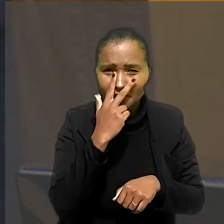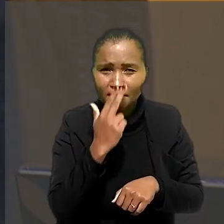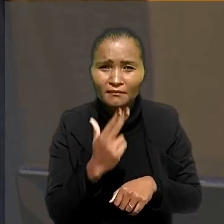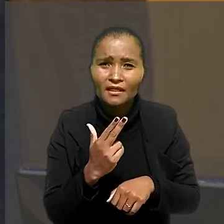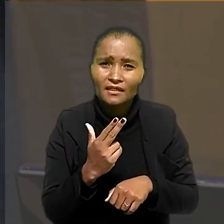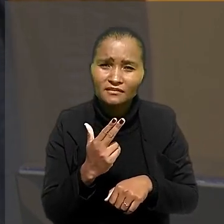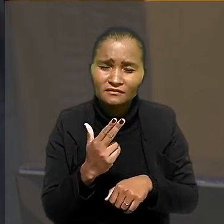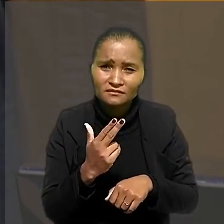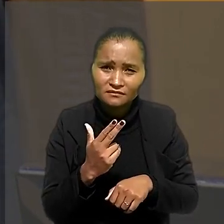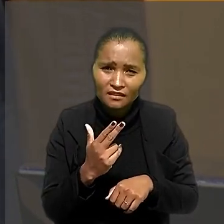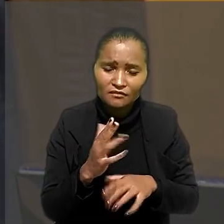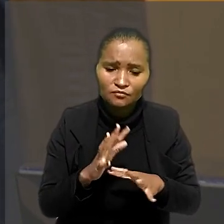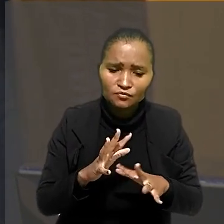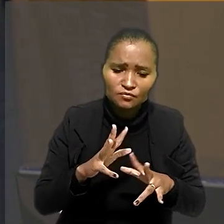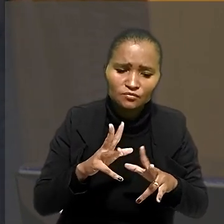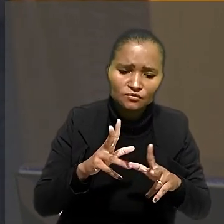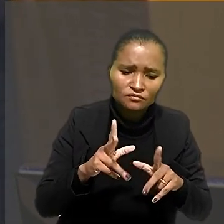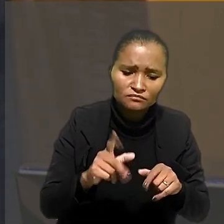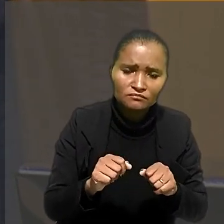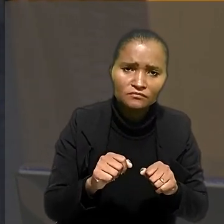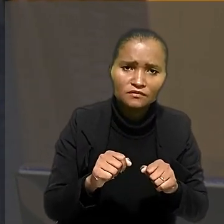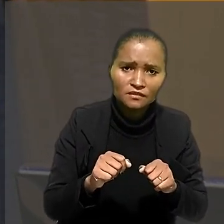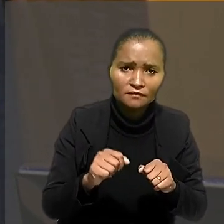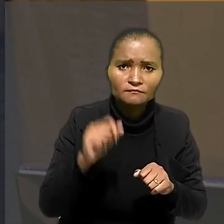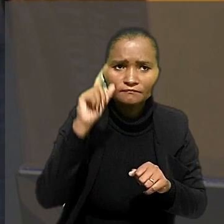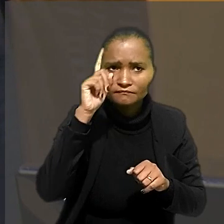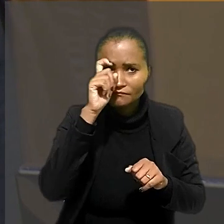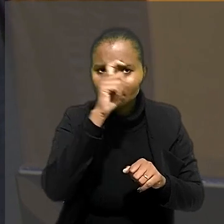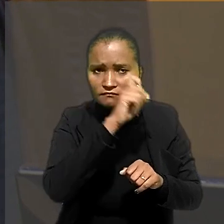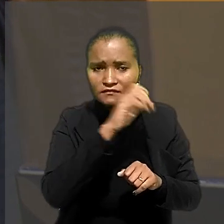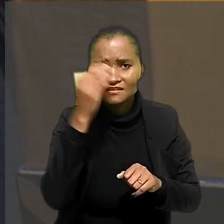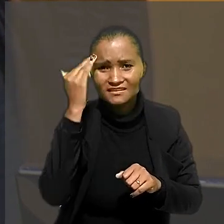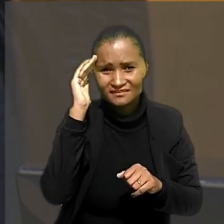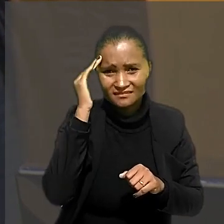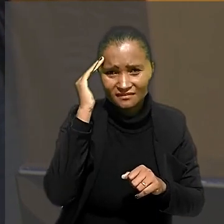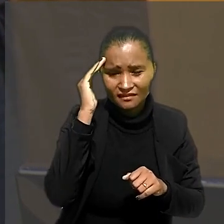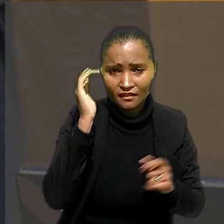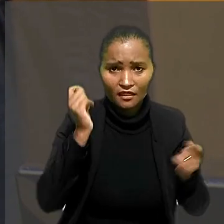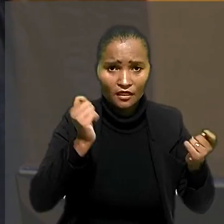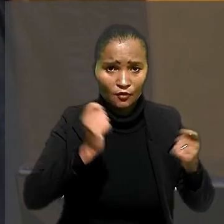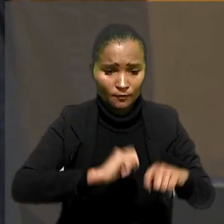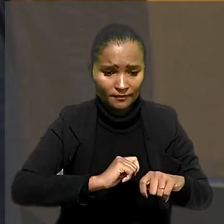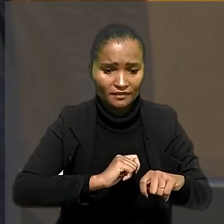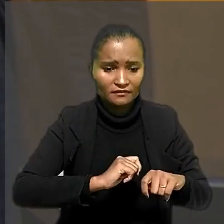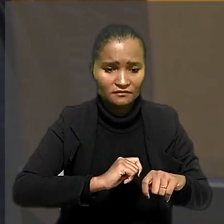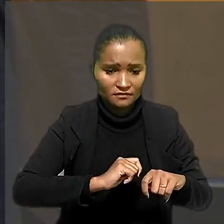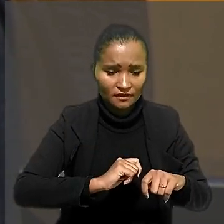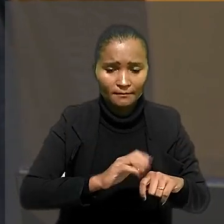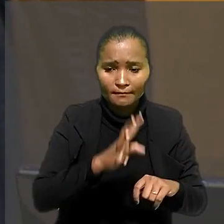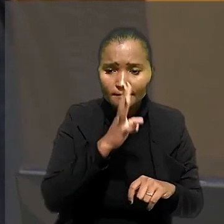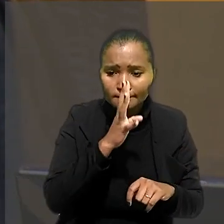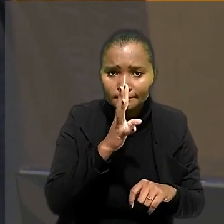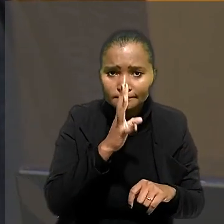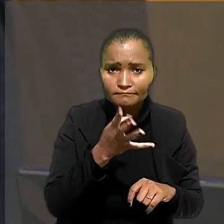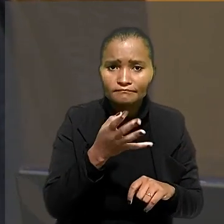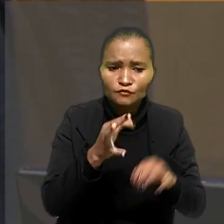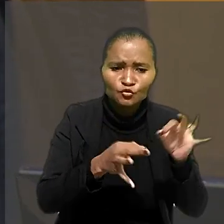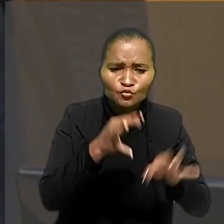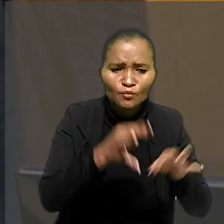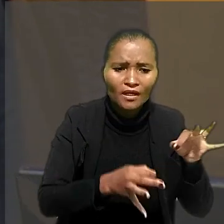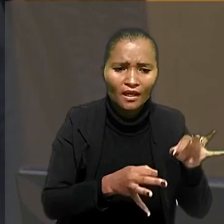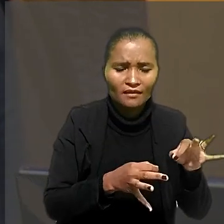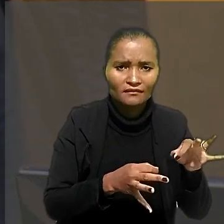me parece que em todas as vênias é difícil entender que a competência para apreciar